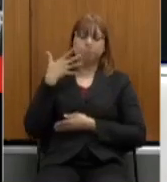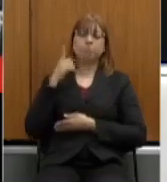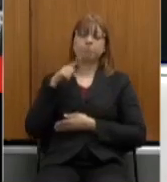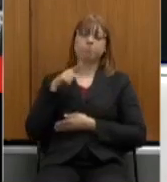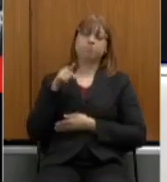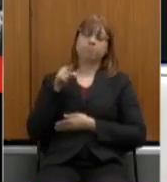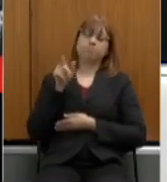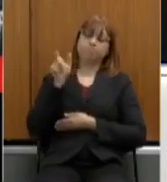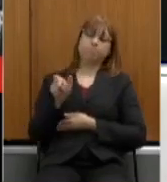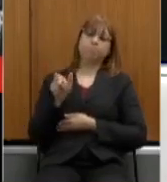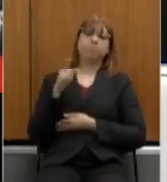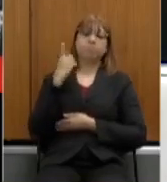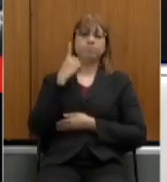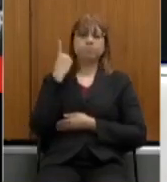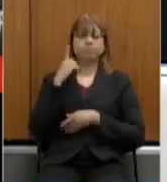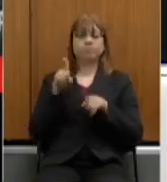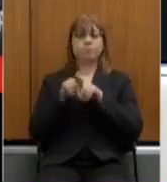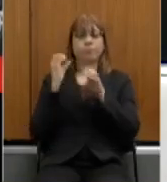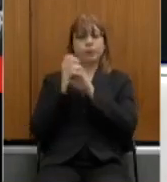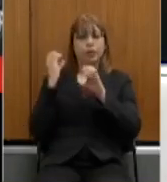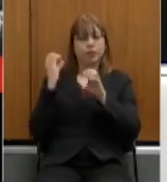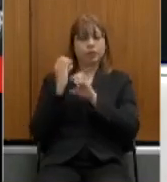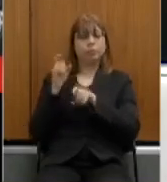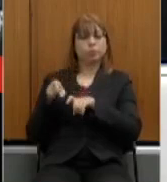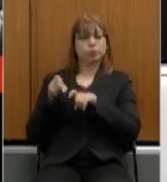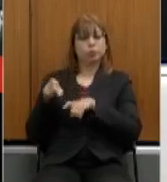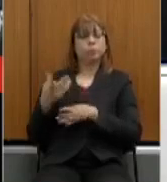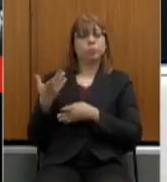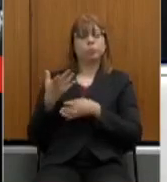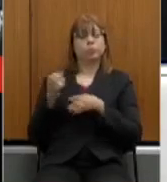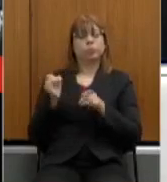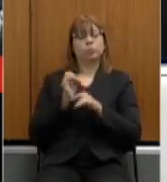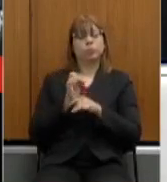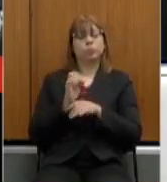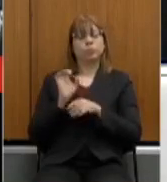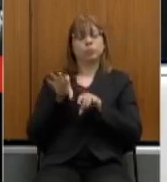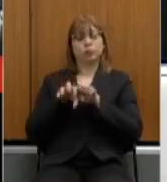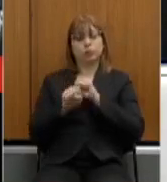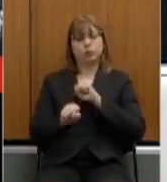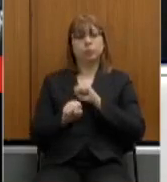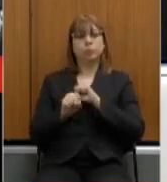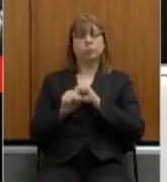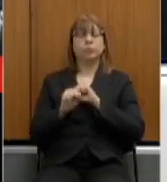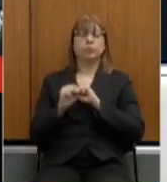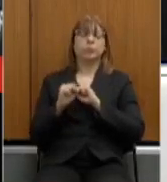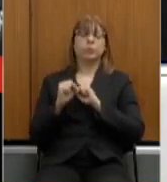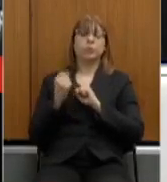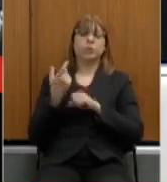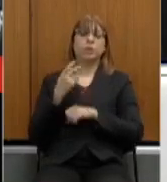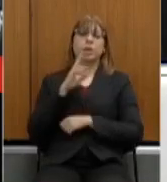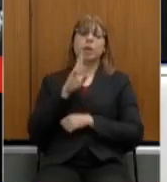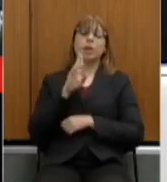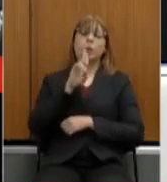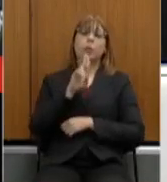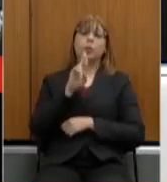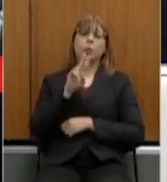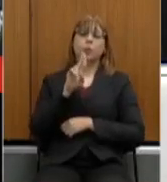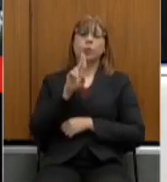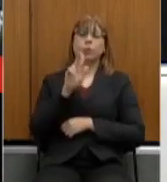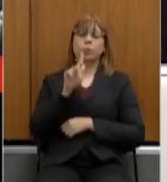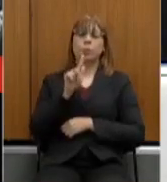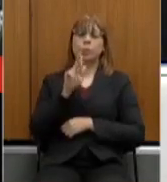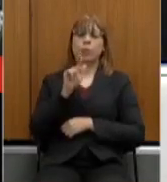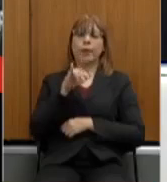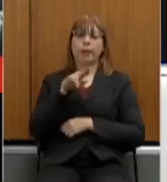deputado e é engenheiro agrônomo formado pela Pontifícia Universidade Católica de Uruguaiana iniciou a carreira e sua